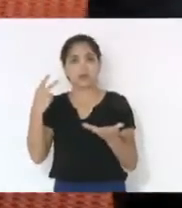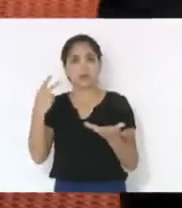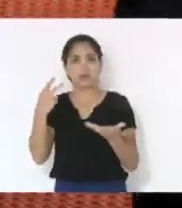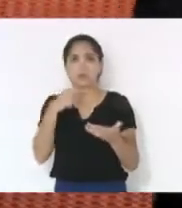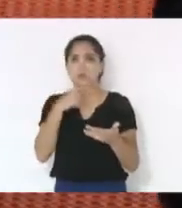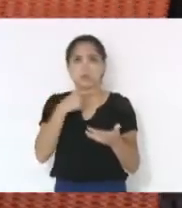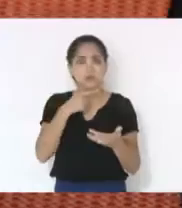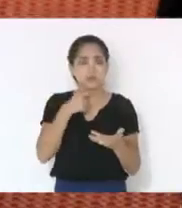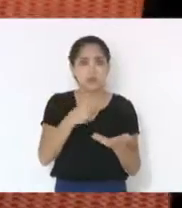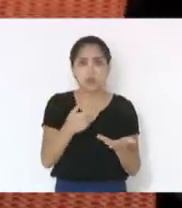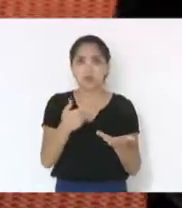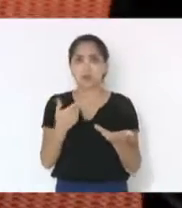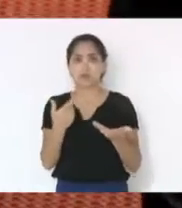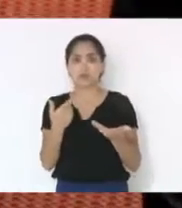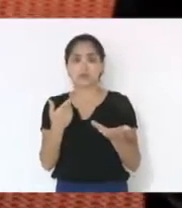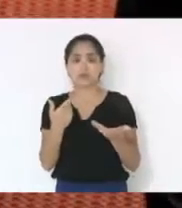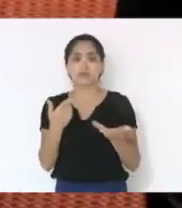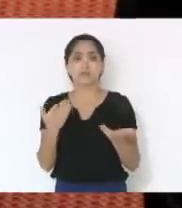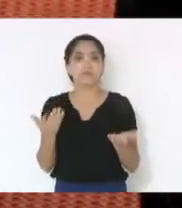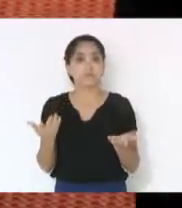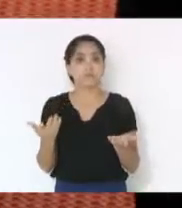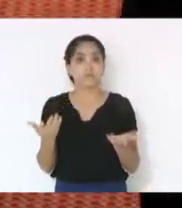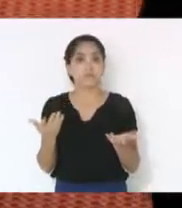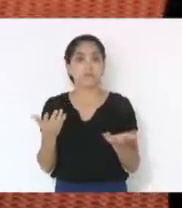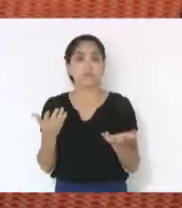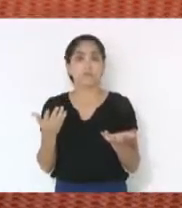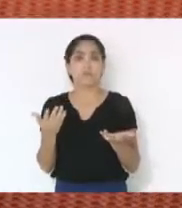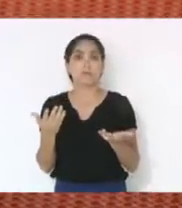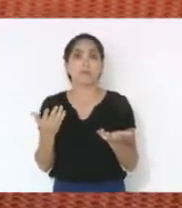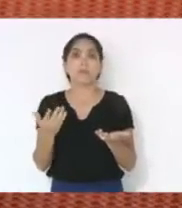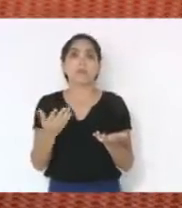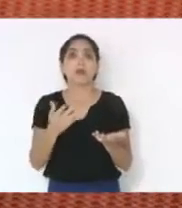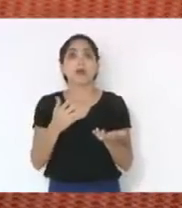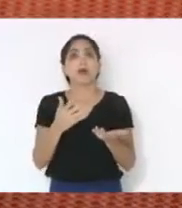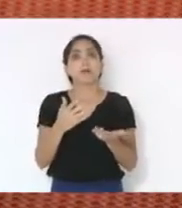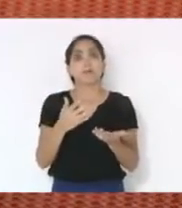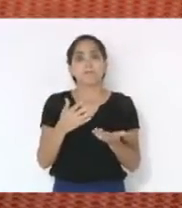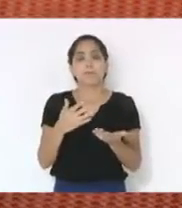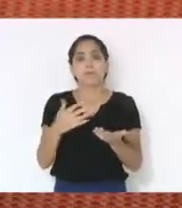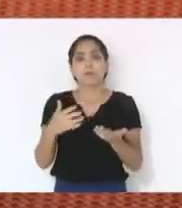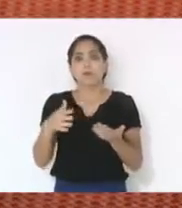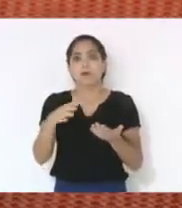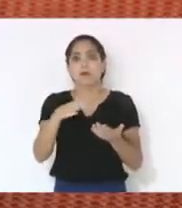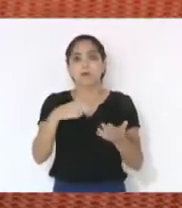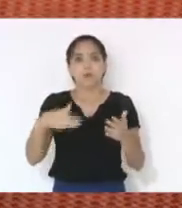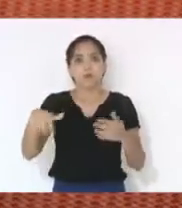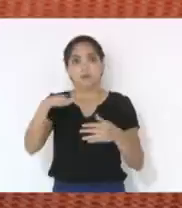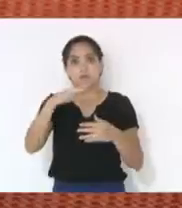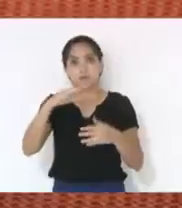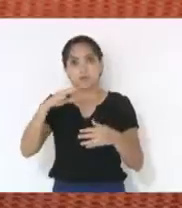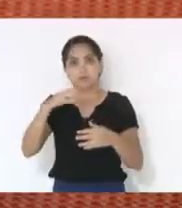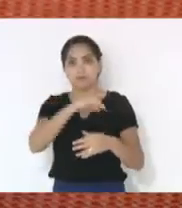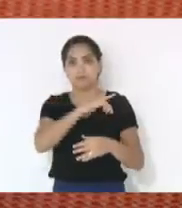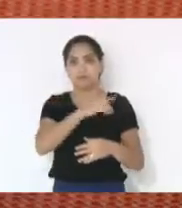Não vão fazer um bom prefeito? Ora, a onda Bolsonaro está aí.